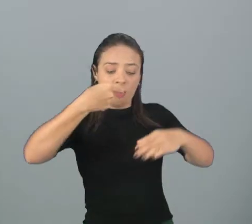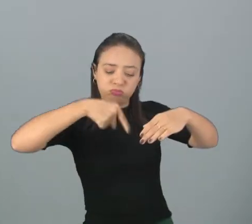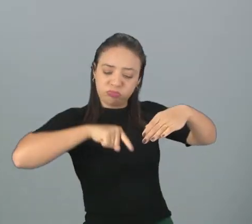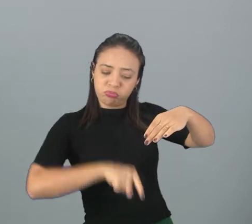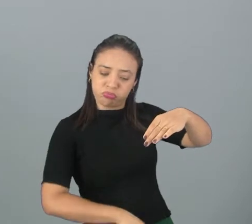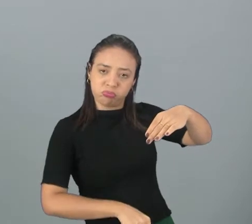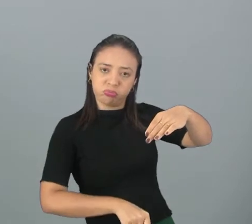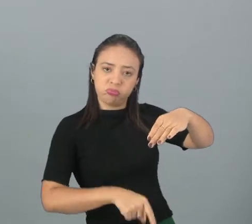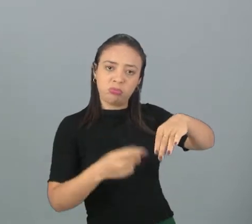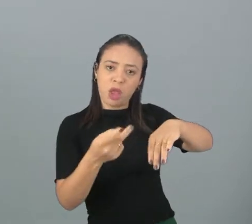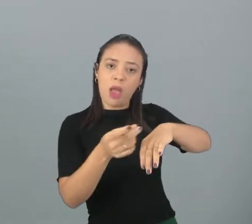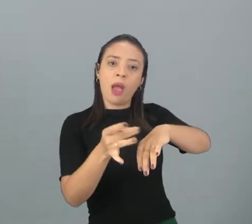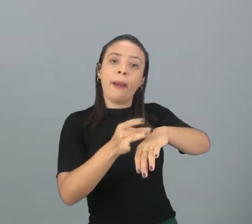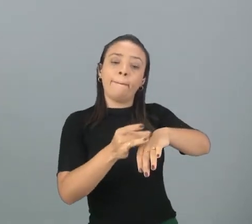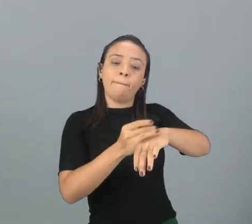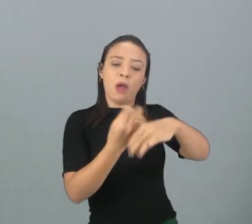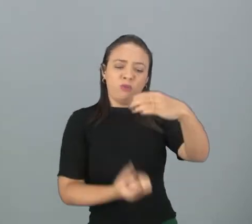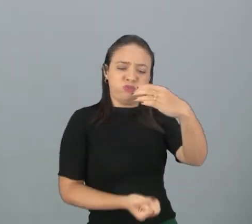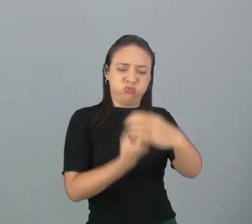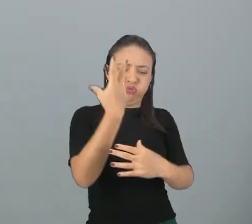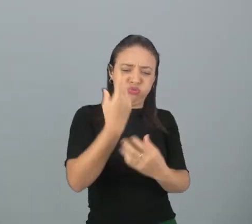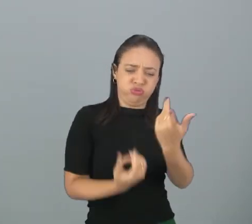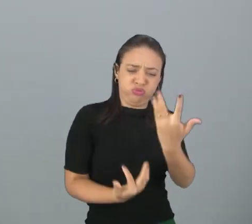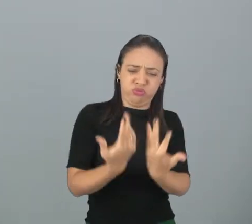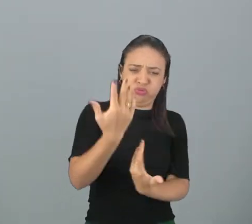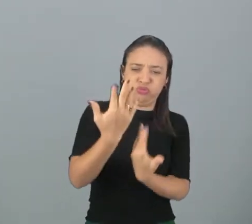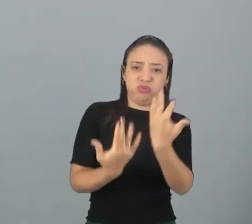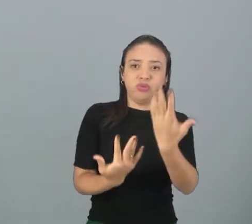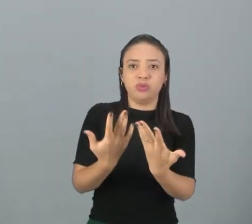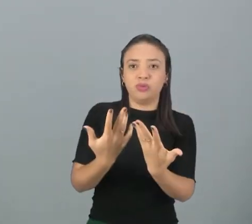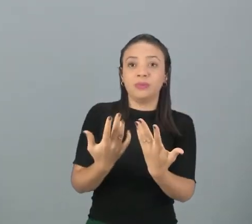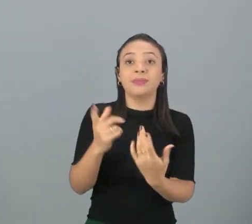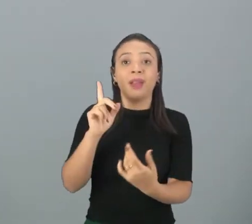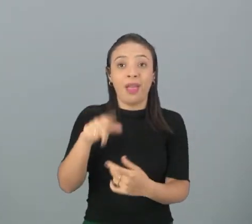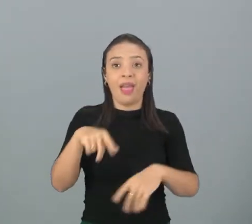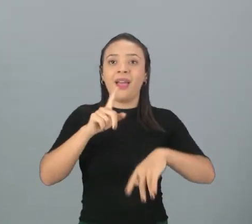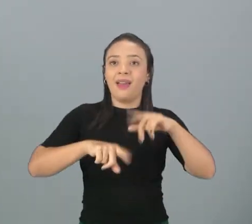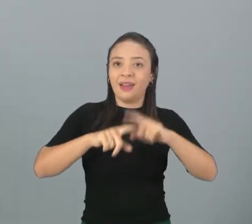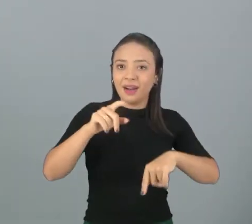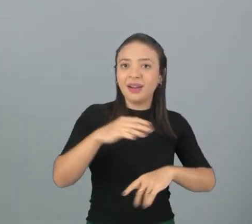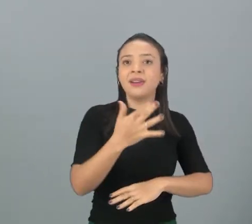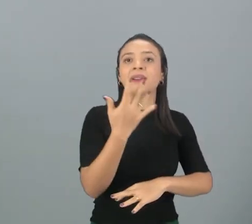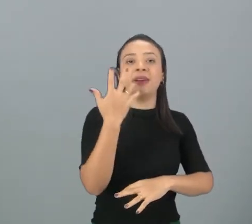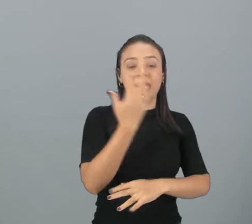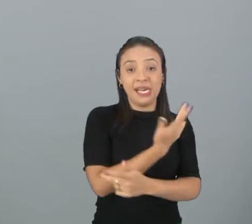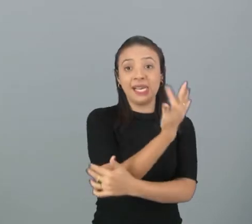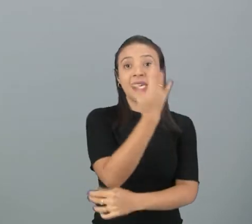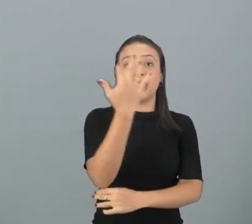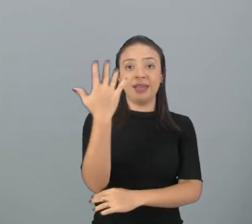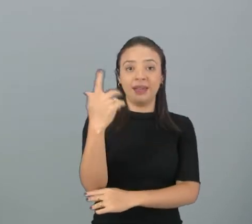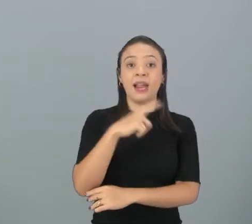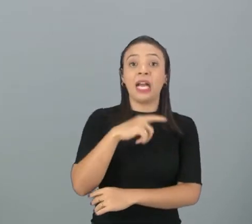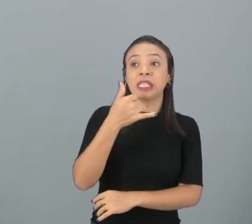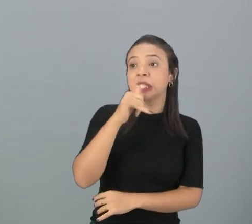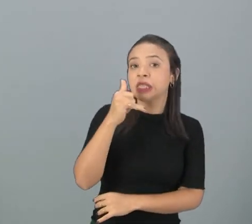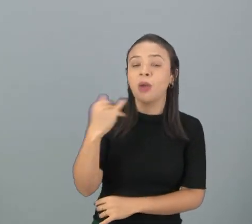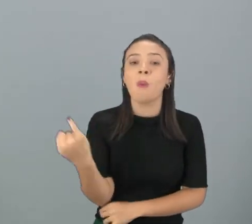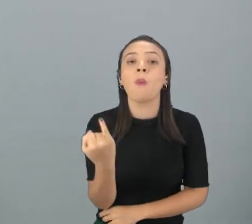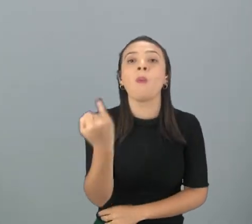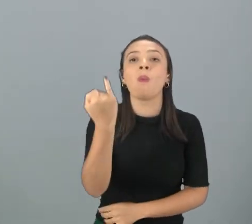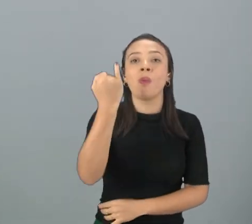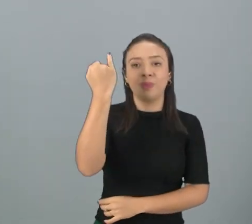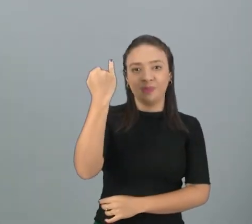nesse caso, nós estamos falando de petróleo, um recurso natural e um recurso, uma fonte de energia muito